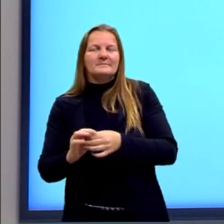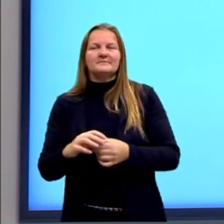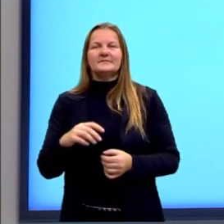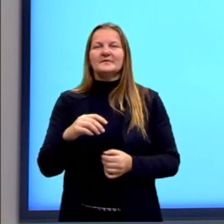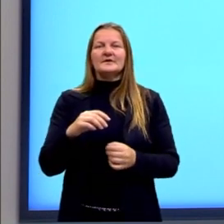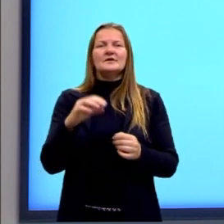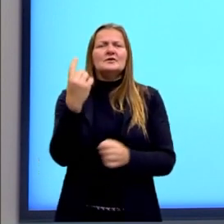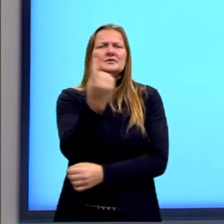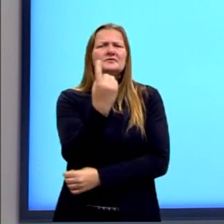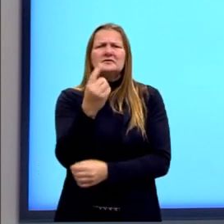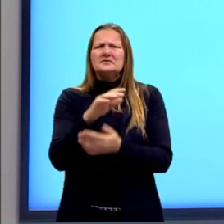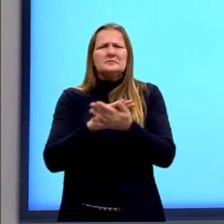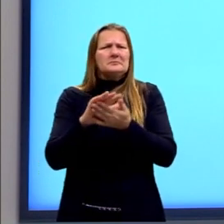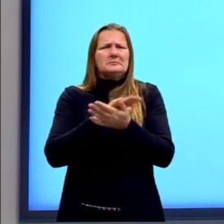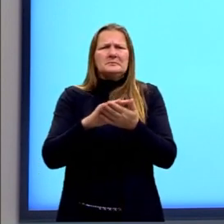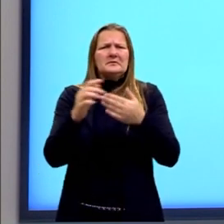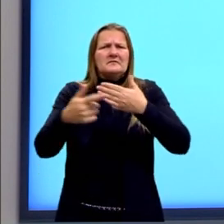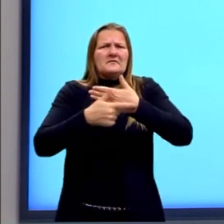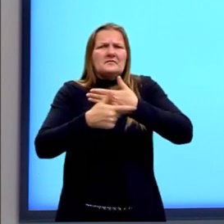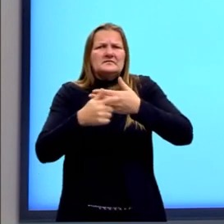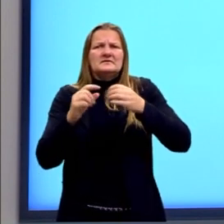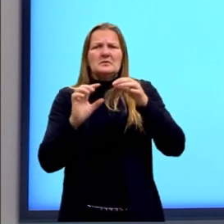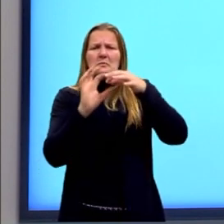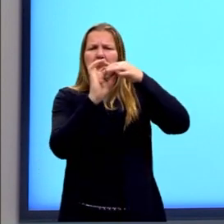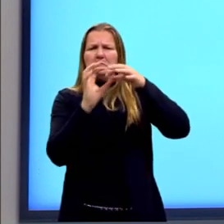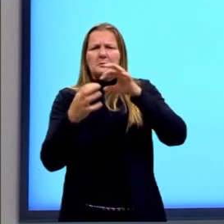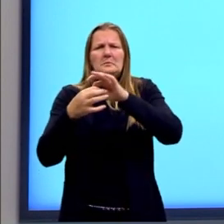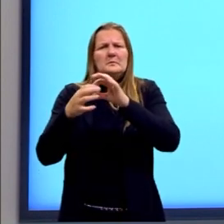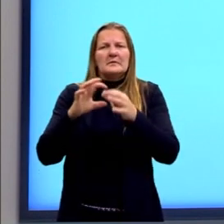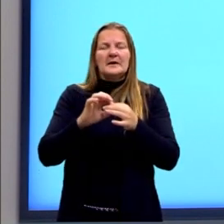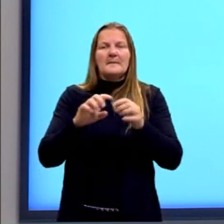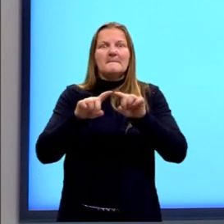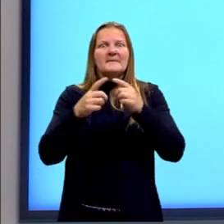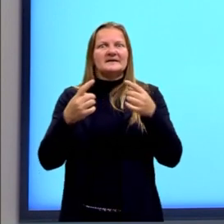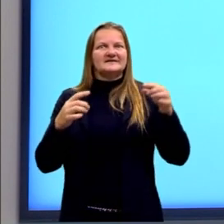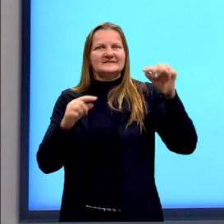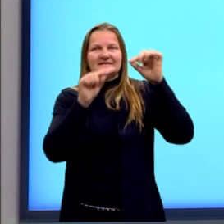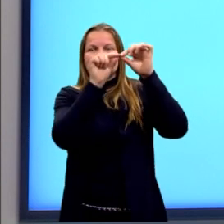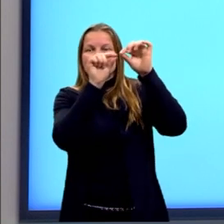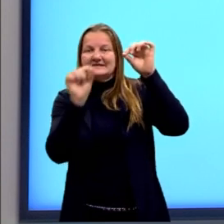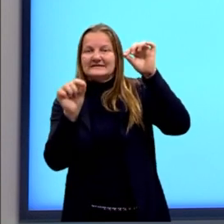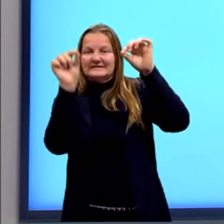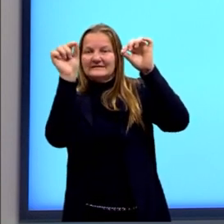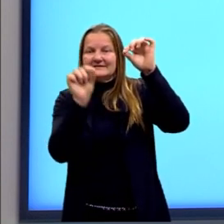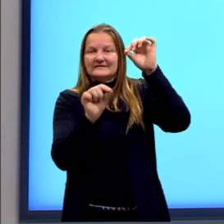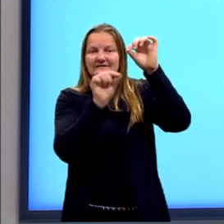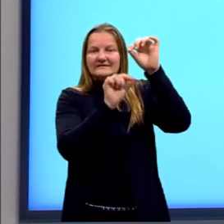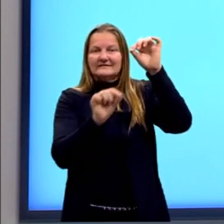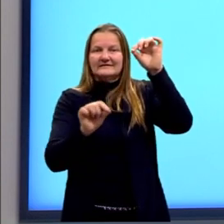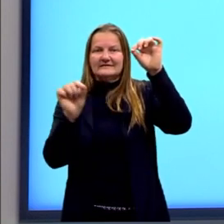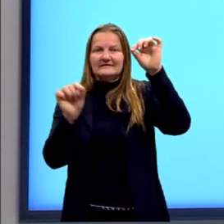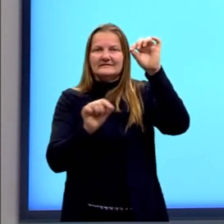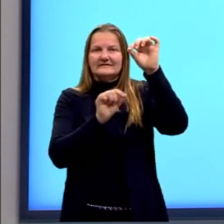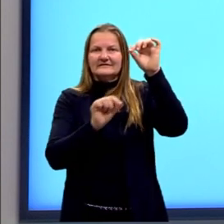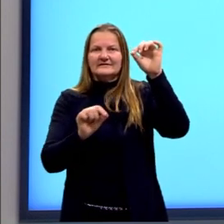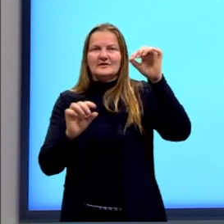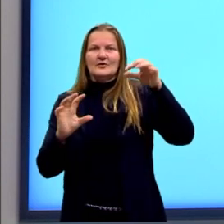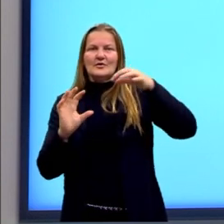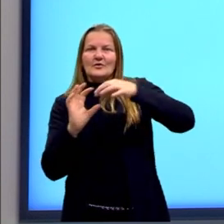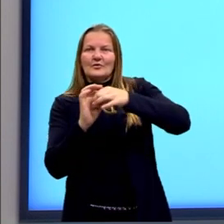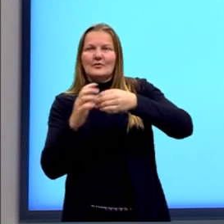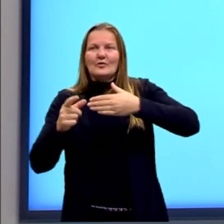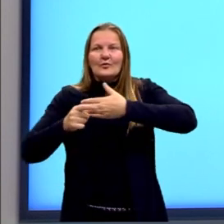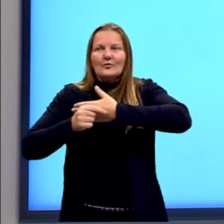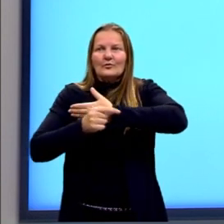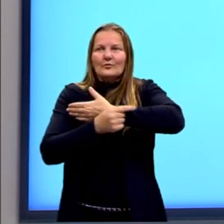Sozinhos esses pontos não têm sentido. Mas quando a gente faz o processo de coesão